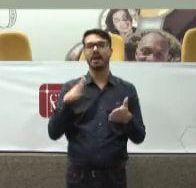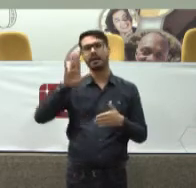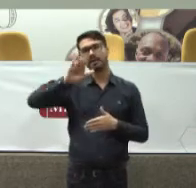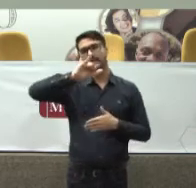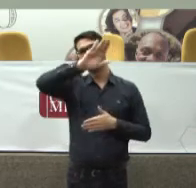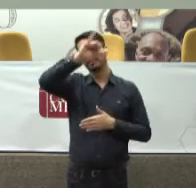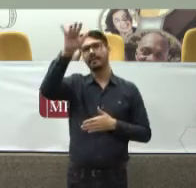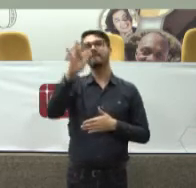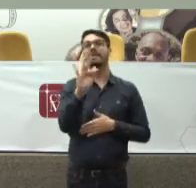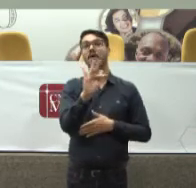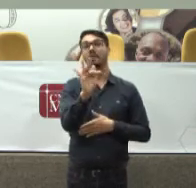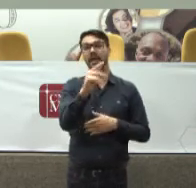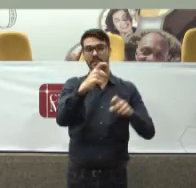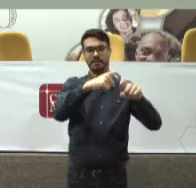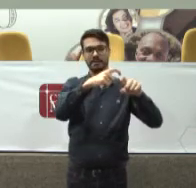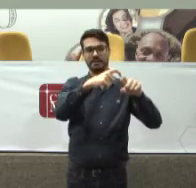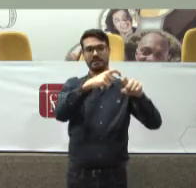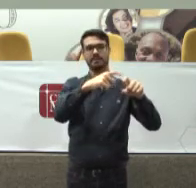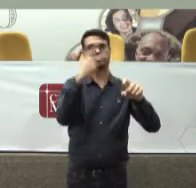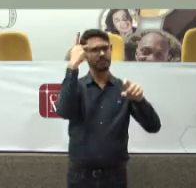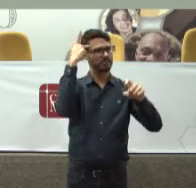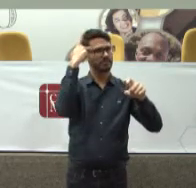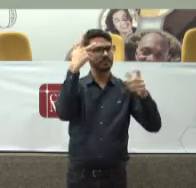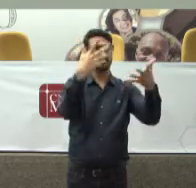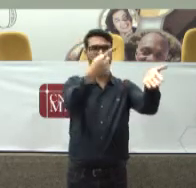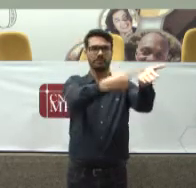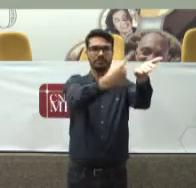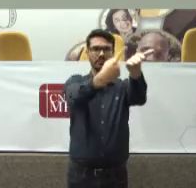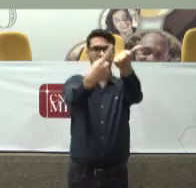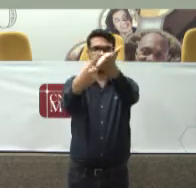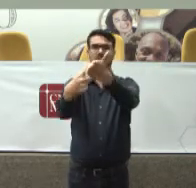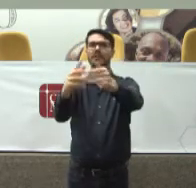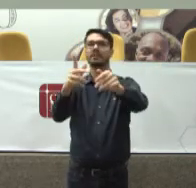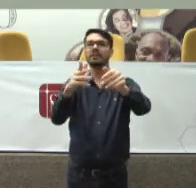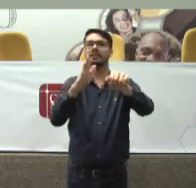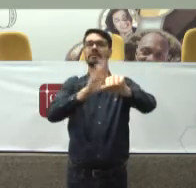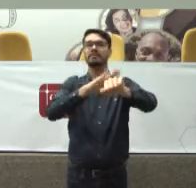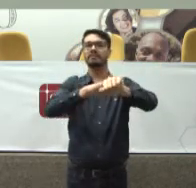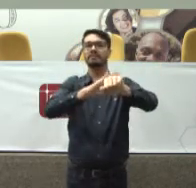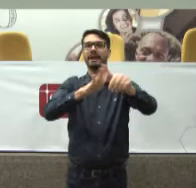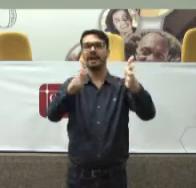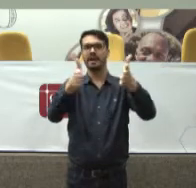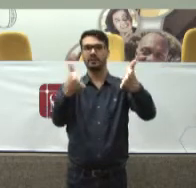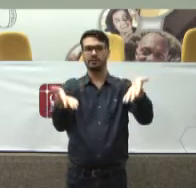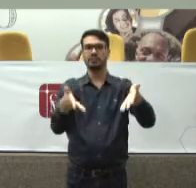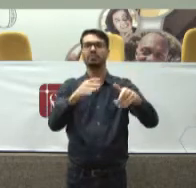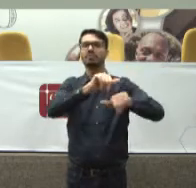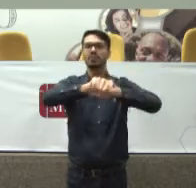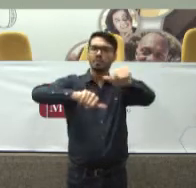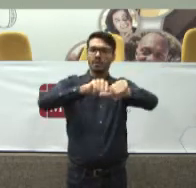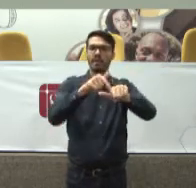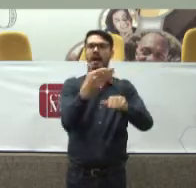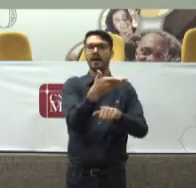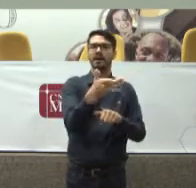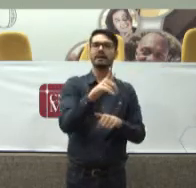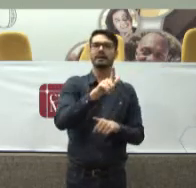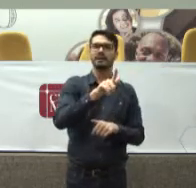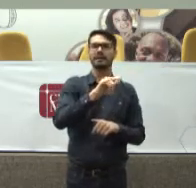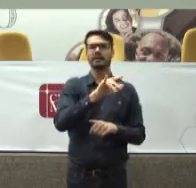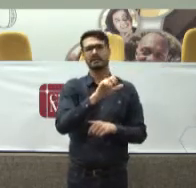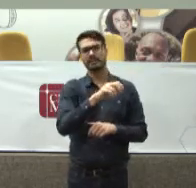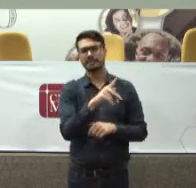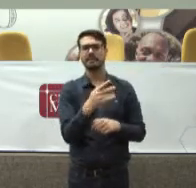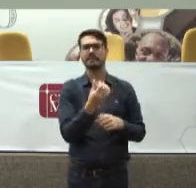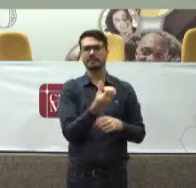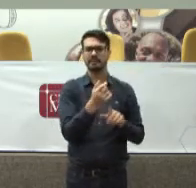Todas as faculdades De medicina de São Paulo E fizemos acordos Quanto tempo você quer Para transferir isso Para a glicerina Olha Seis